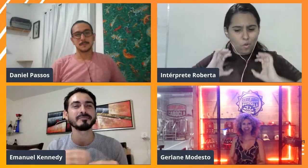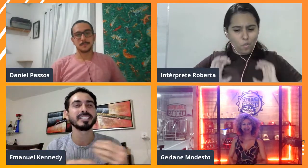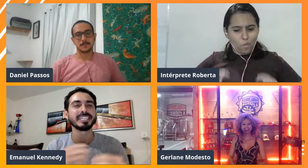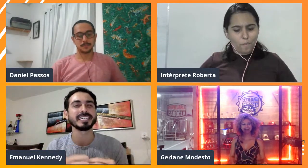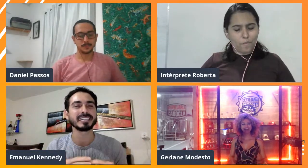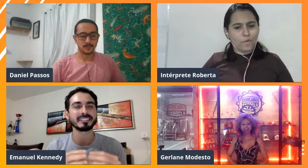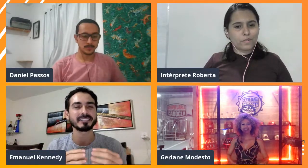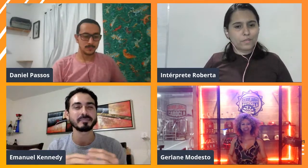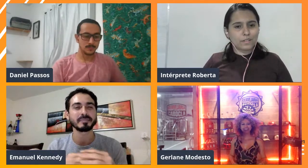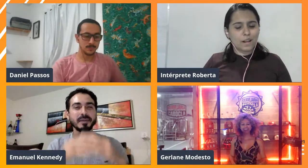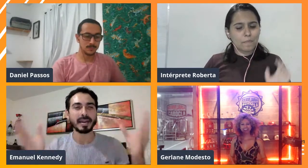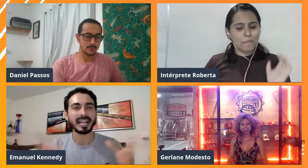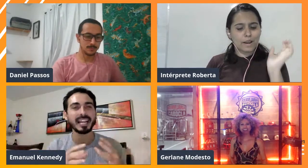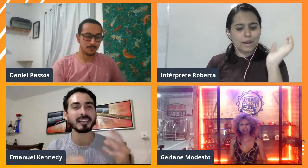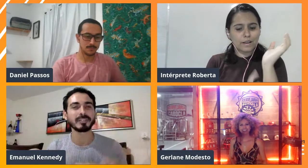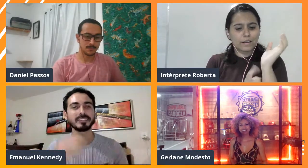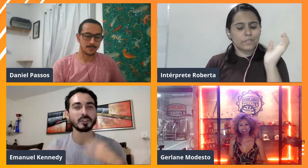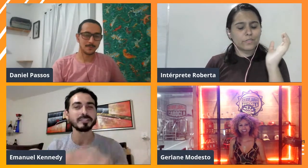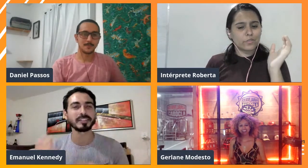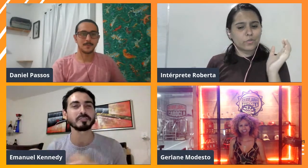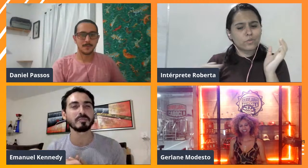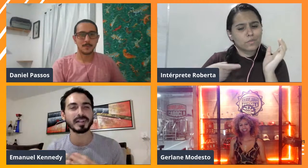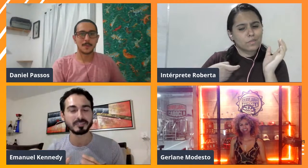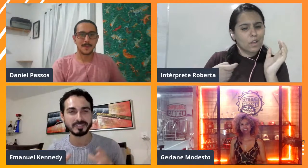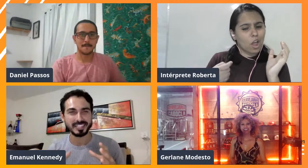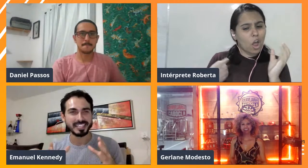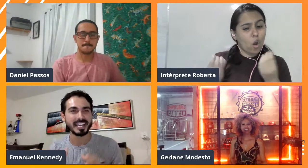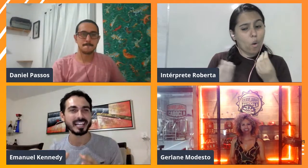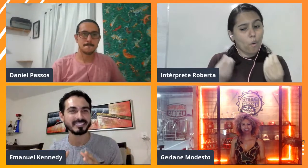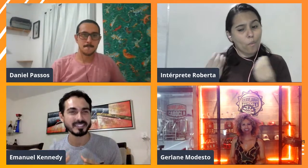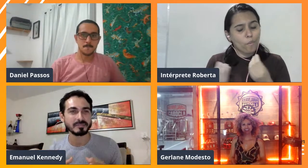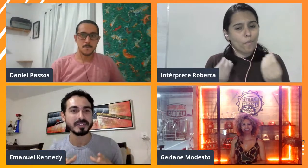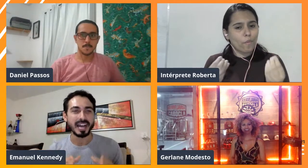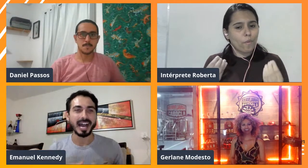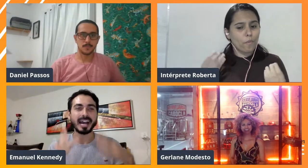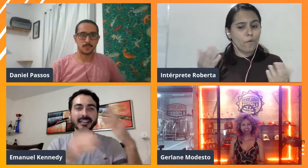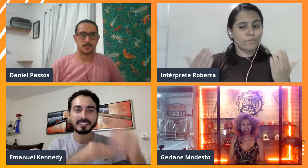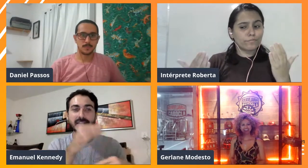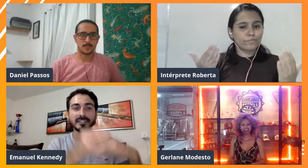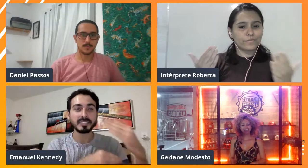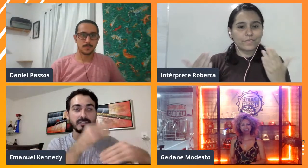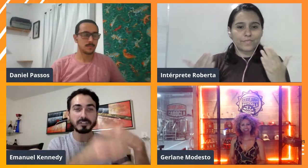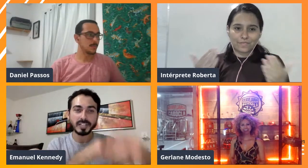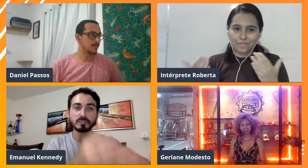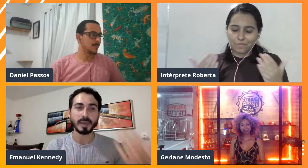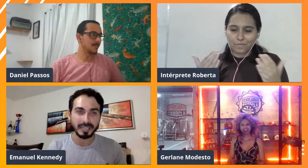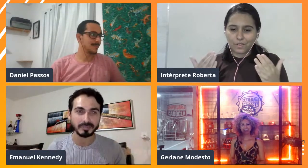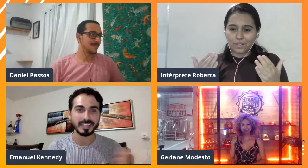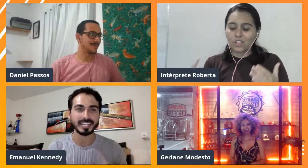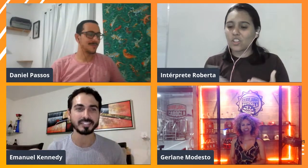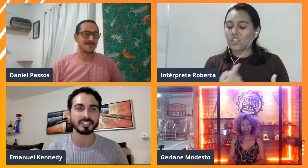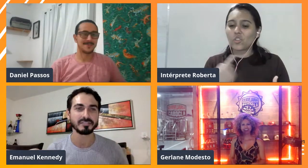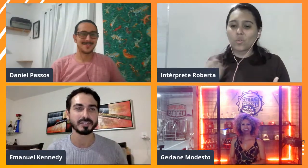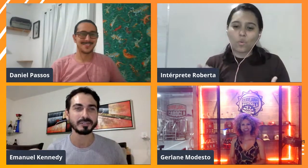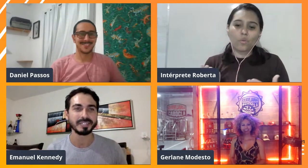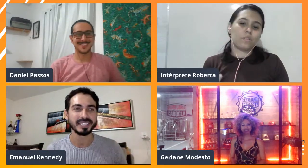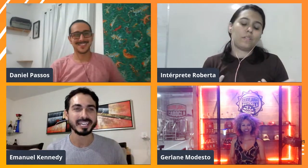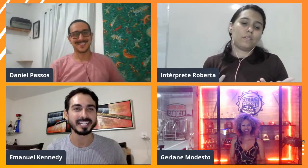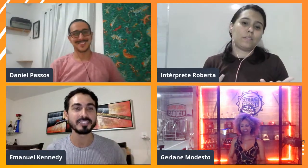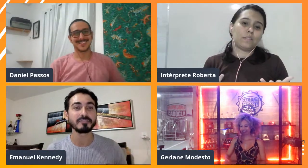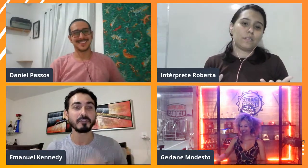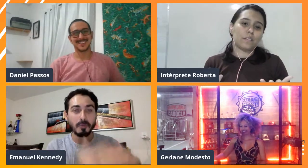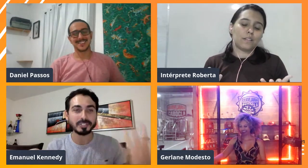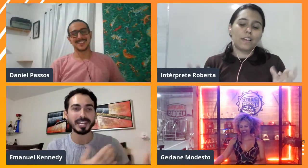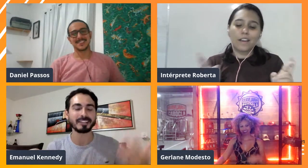você veria esse paralelo, né? De nós, seres humanos, em relação a esses vários aspectos, né? Que a gente viu